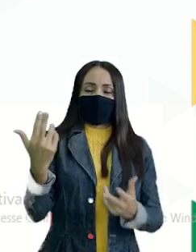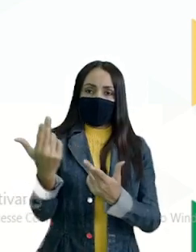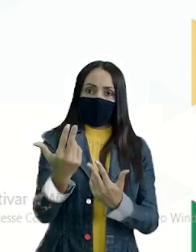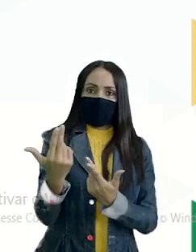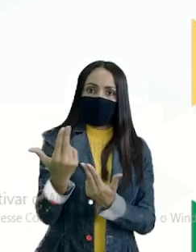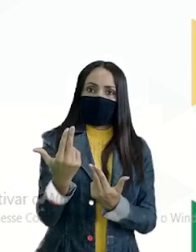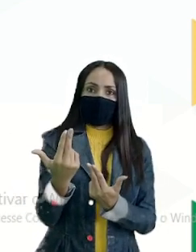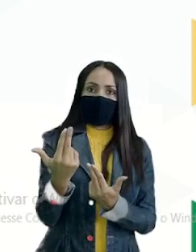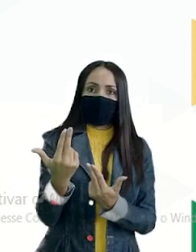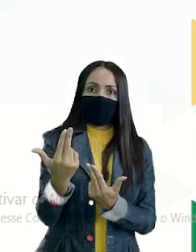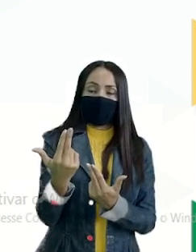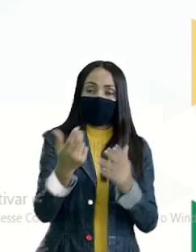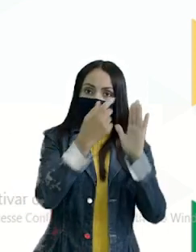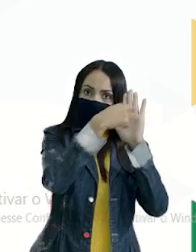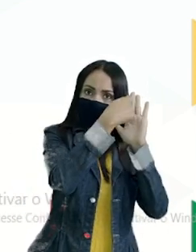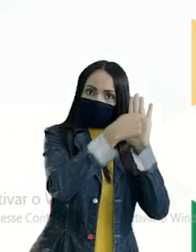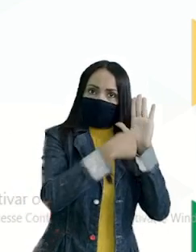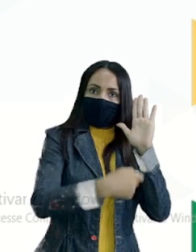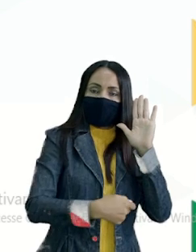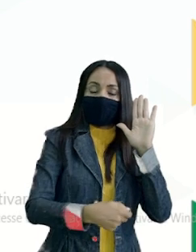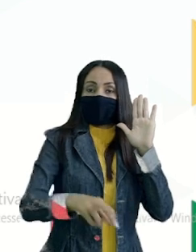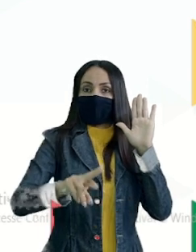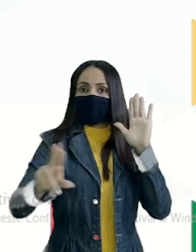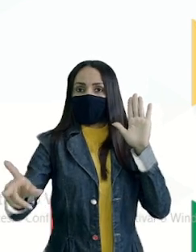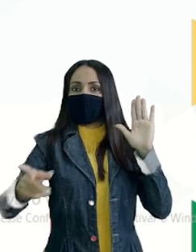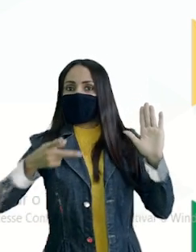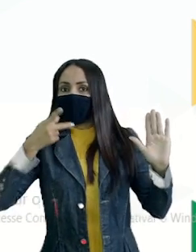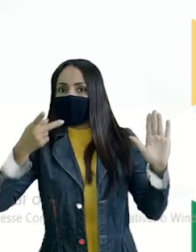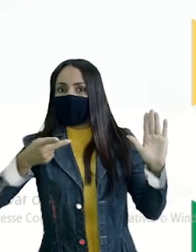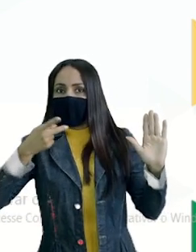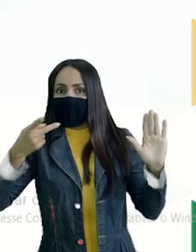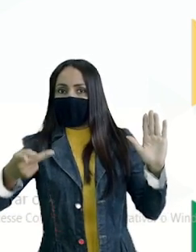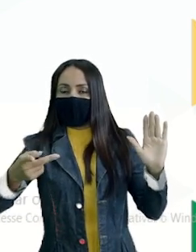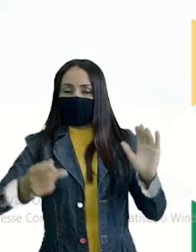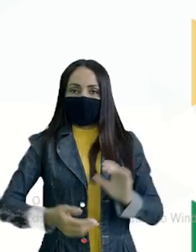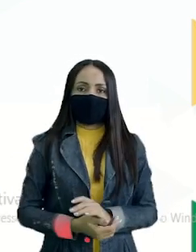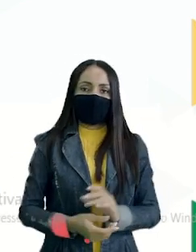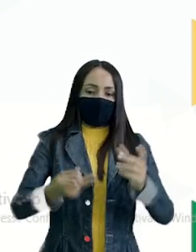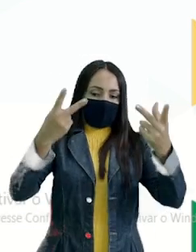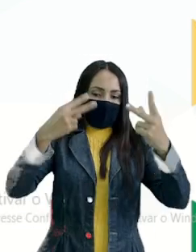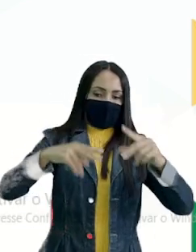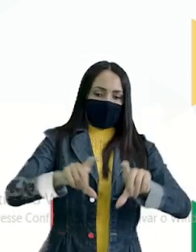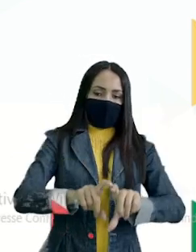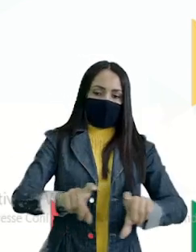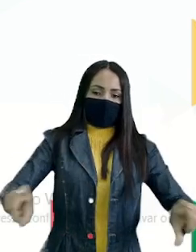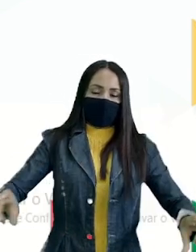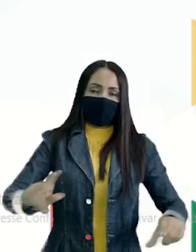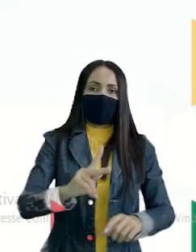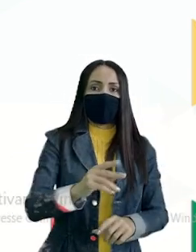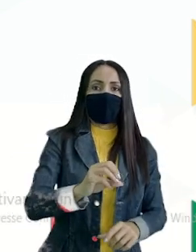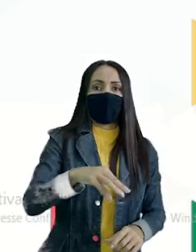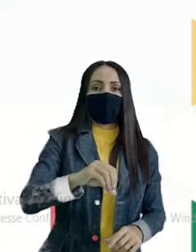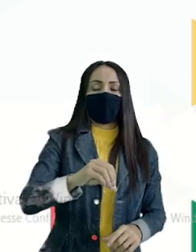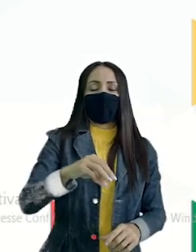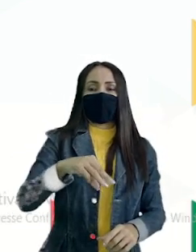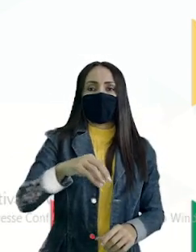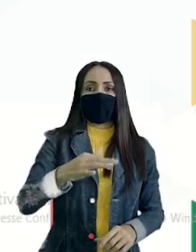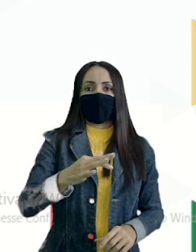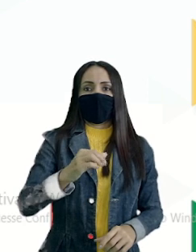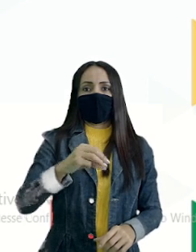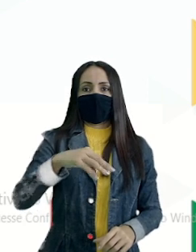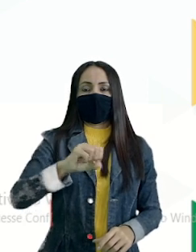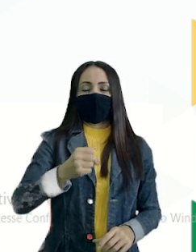Na escrita E diferente E pronúncia E embaixo nós temos Homófonos São palavras